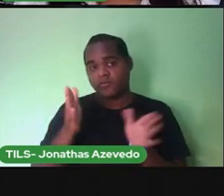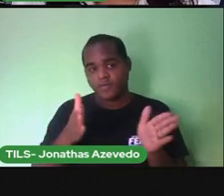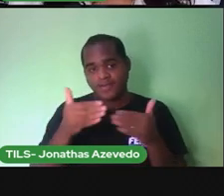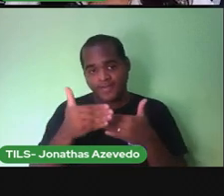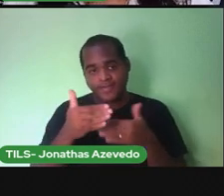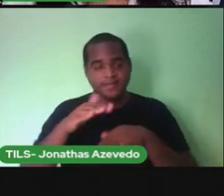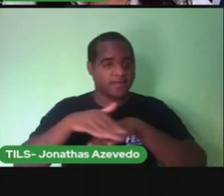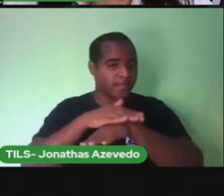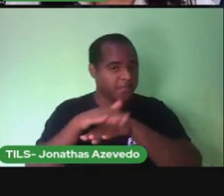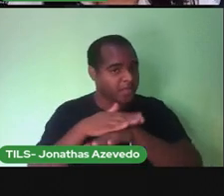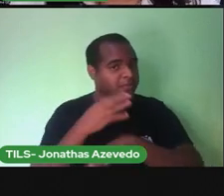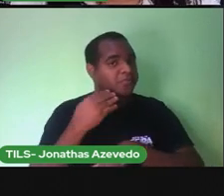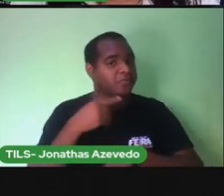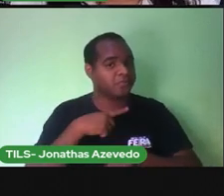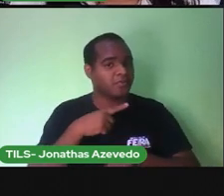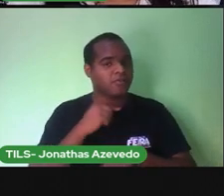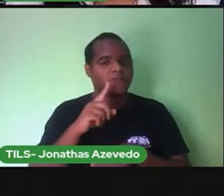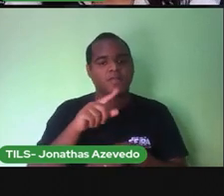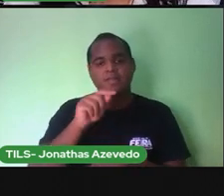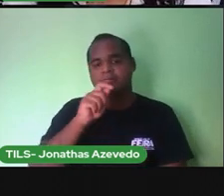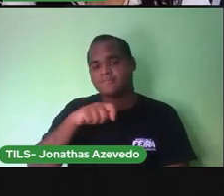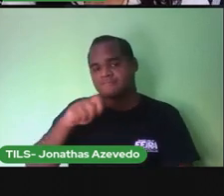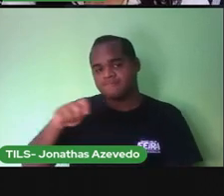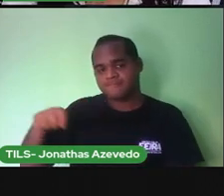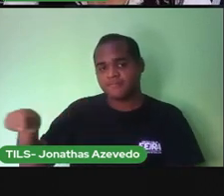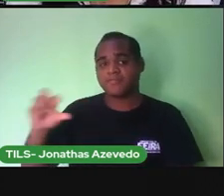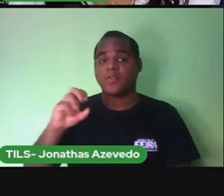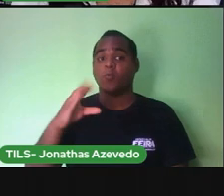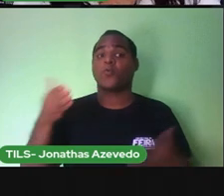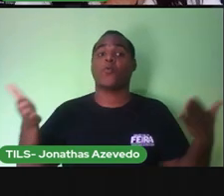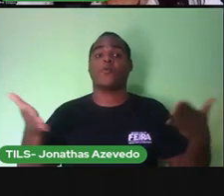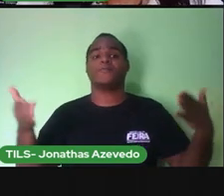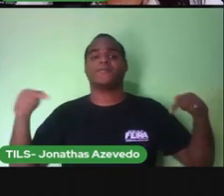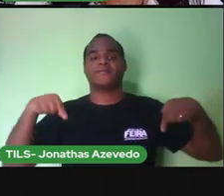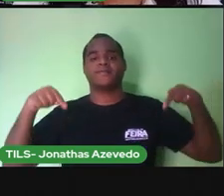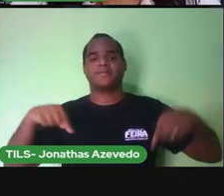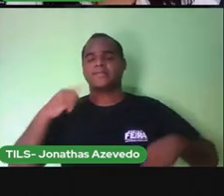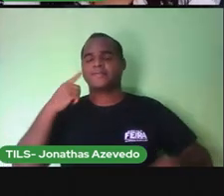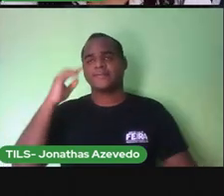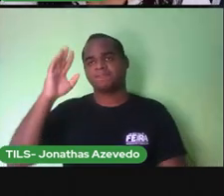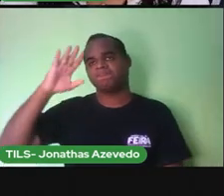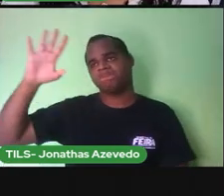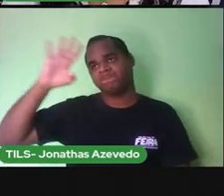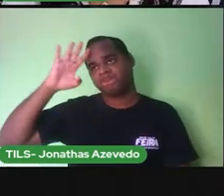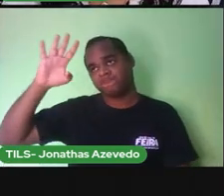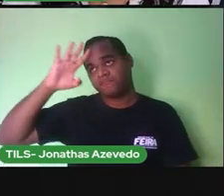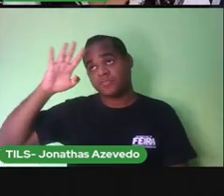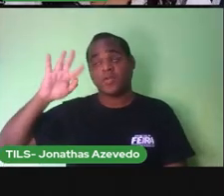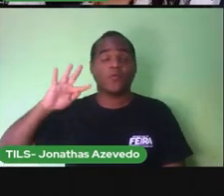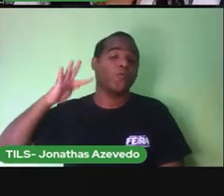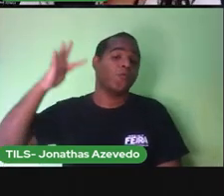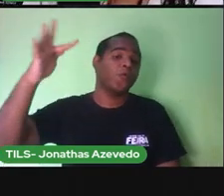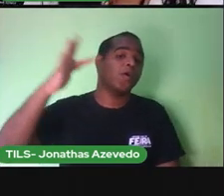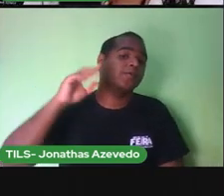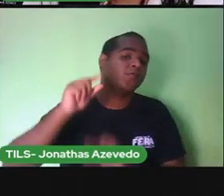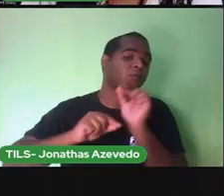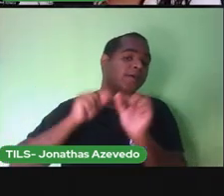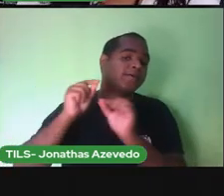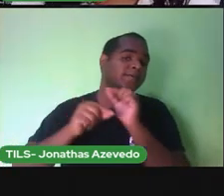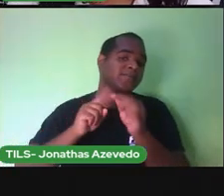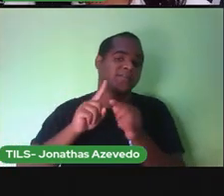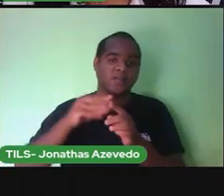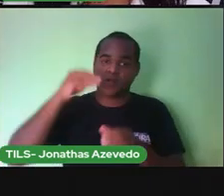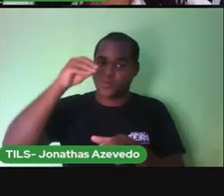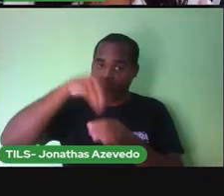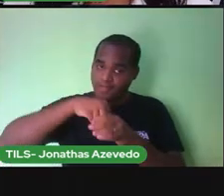sapato e escrever hoje algo que você queira para o futuro e você vai guardar